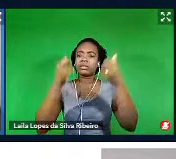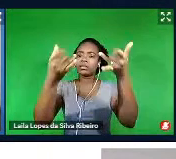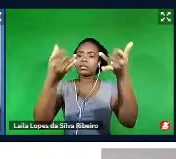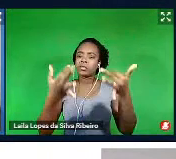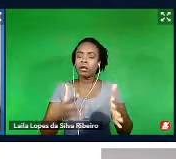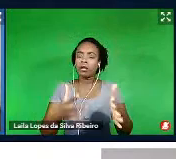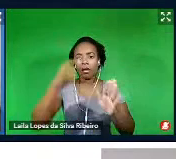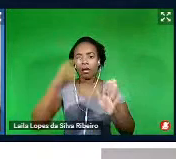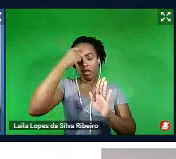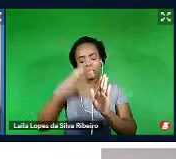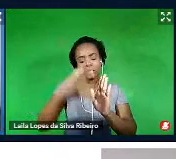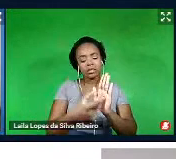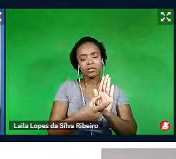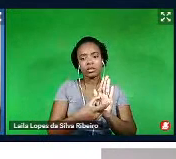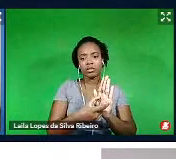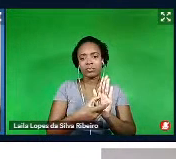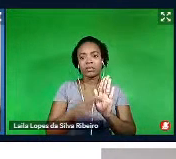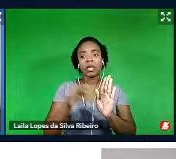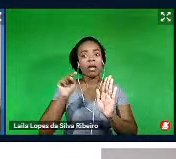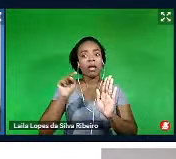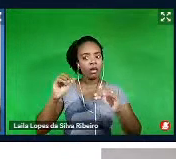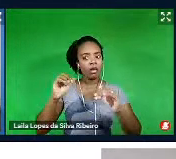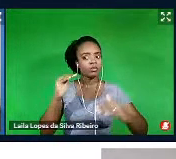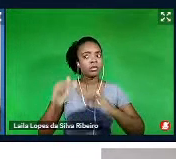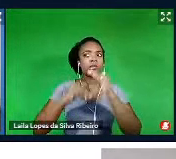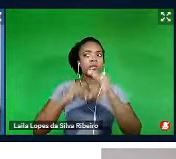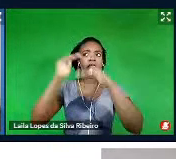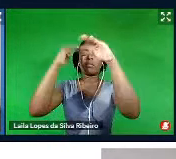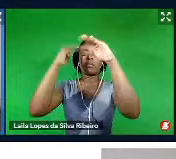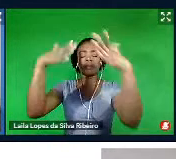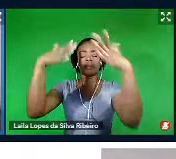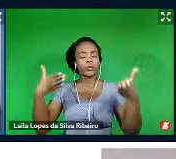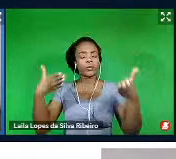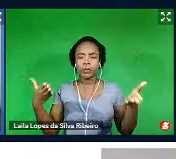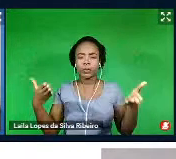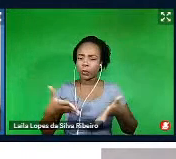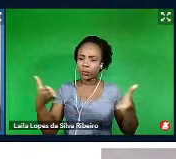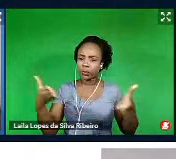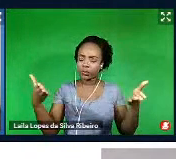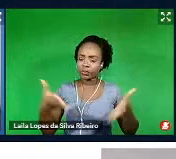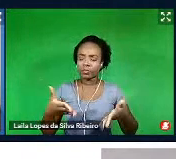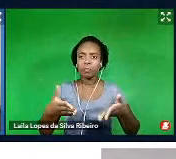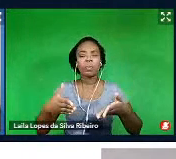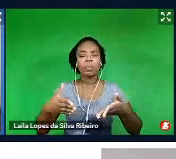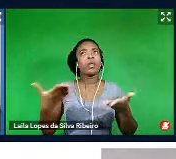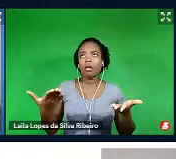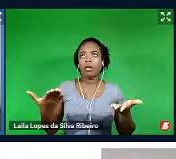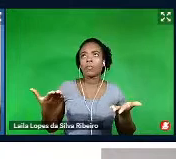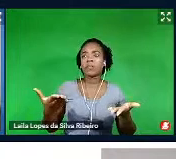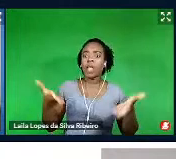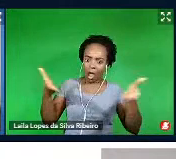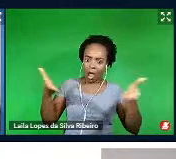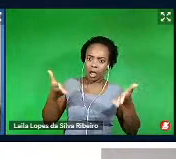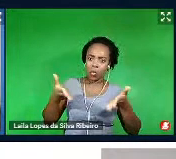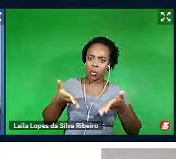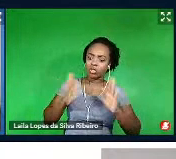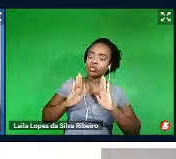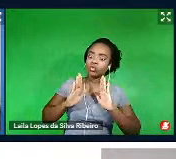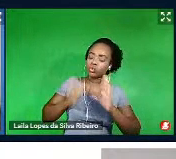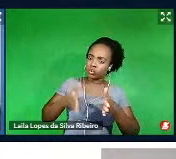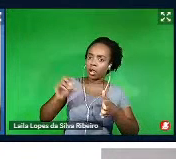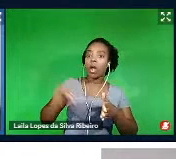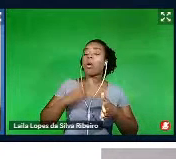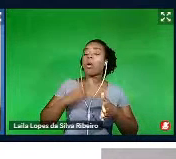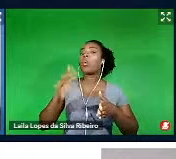por seu grande desenvolvimento hoje em dia, se ela ou será, se ela é ou será uma